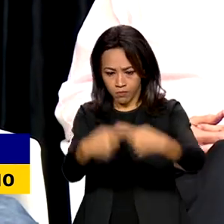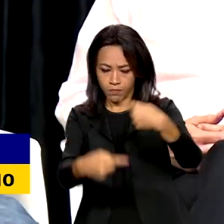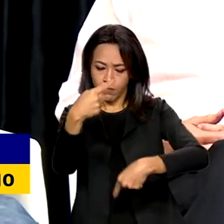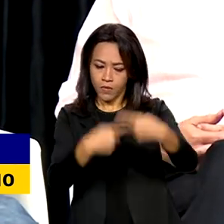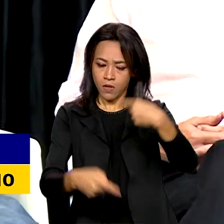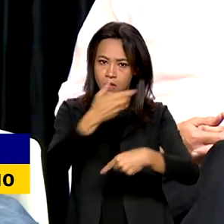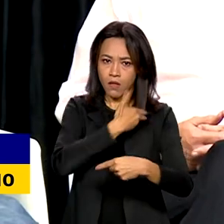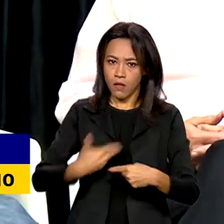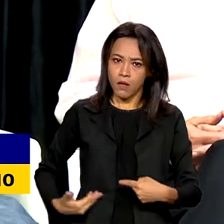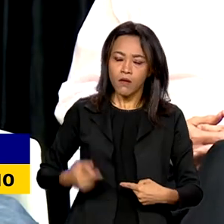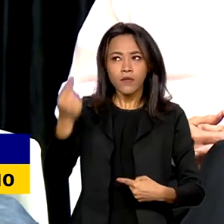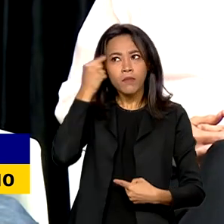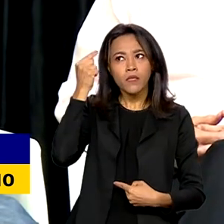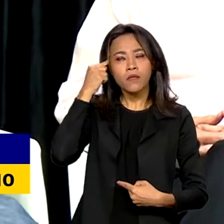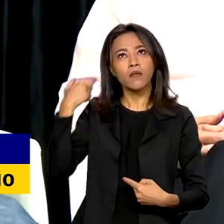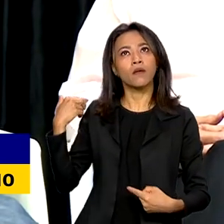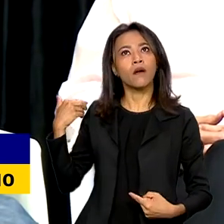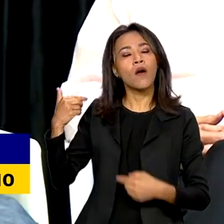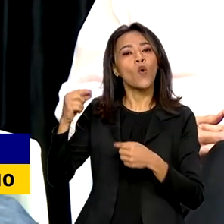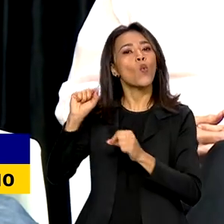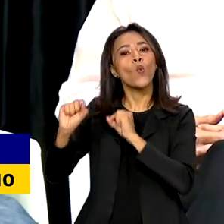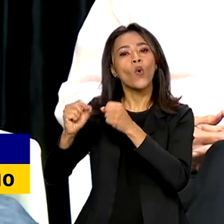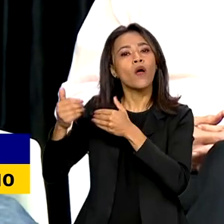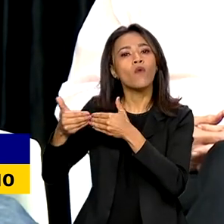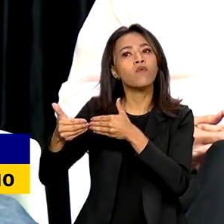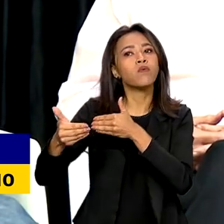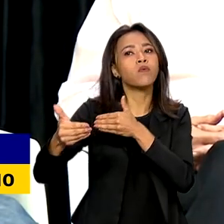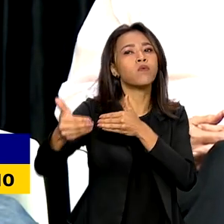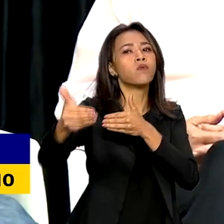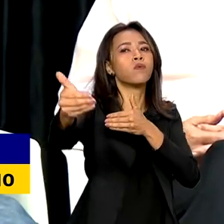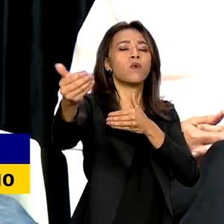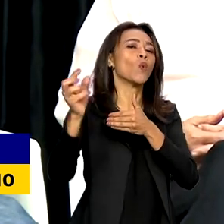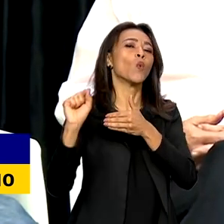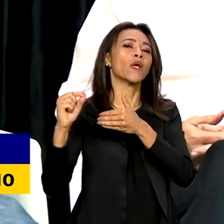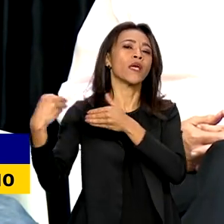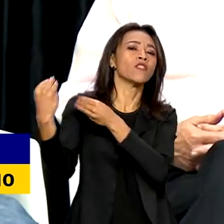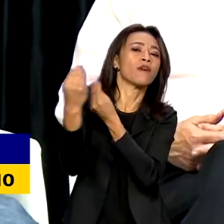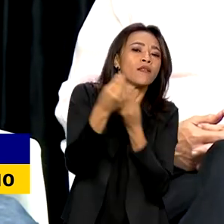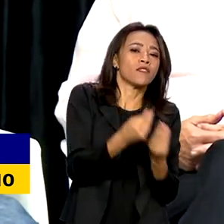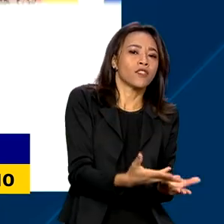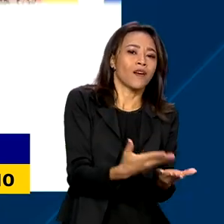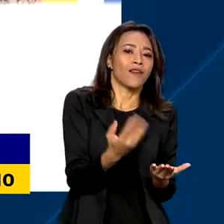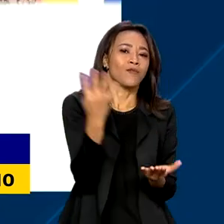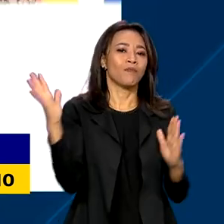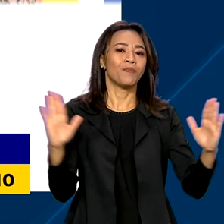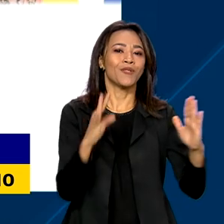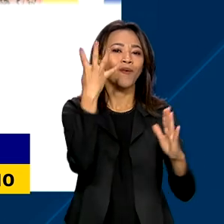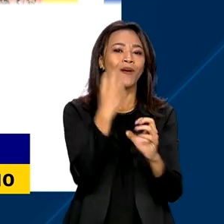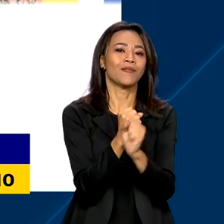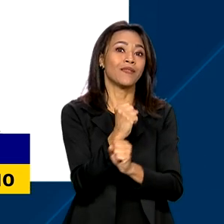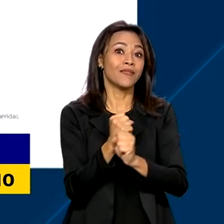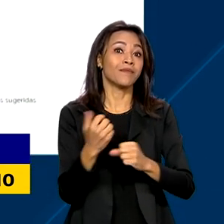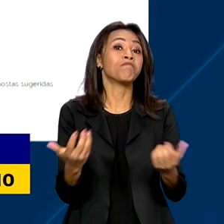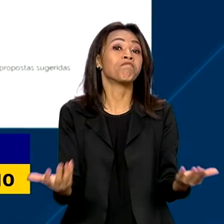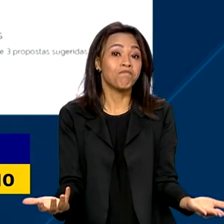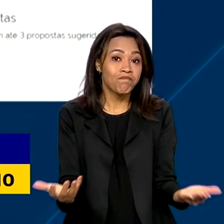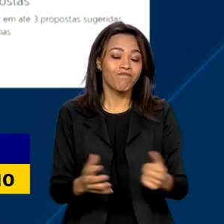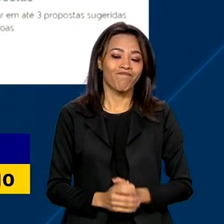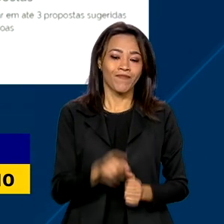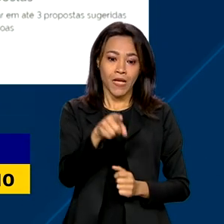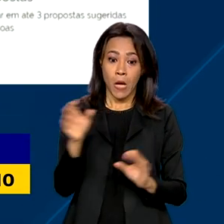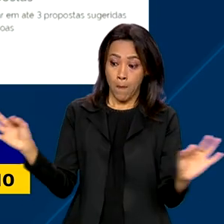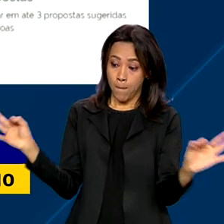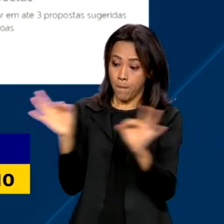pensando numa trajetória lá na frente. Qual que é o legado que a gente vai ter daqui a quatro anos? Assim que estiver pronto, o plano